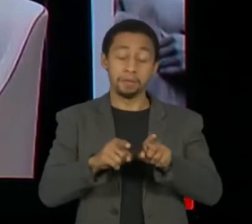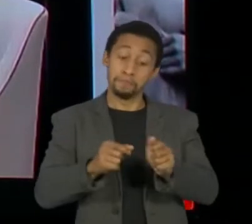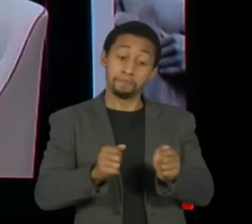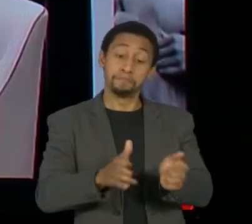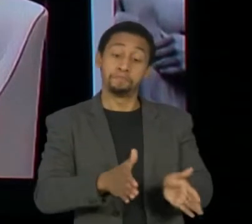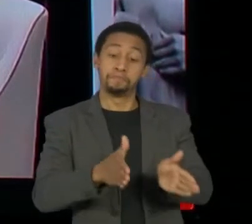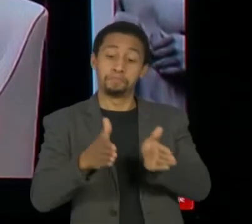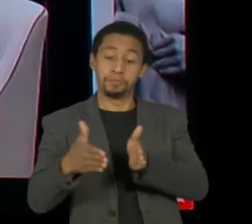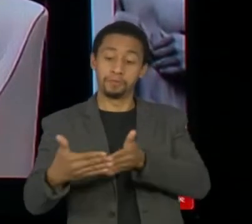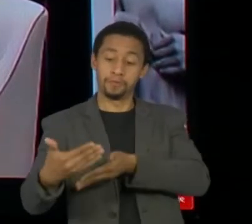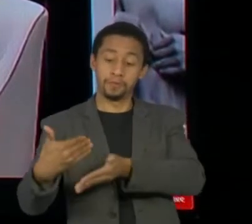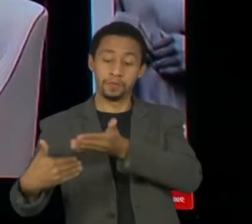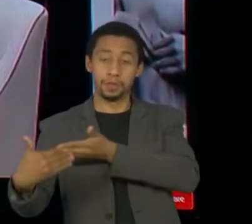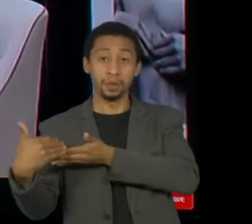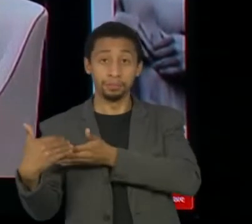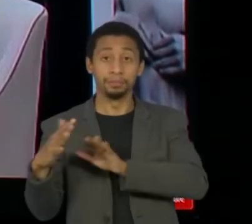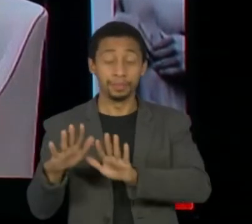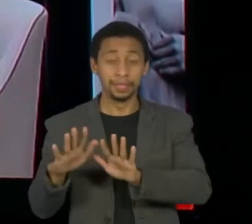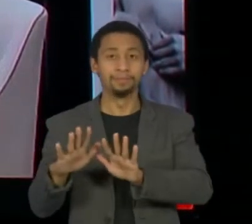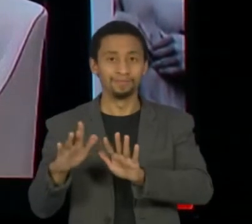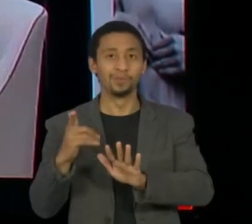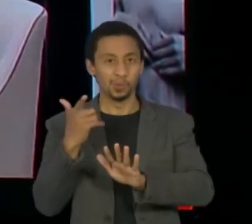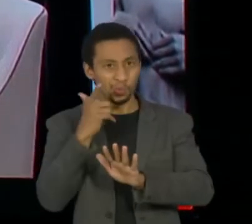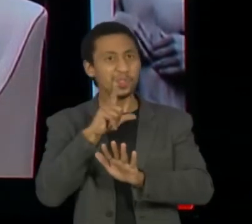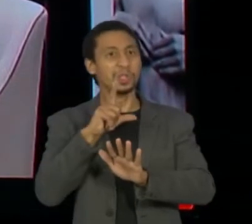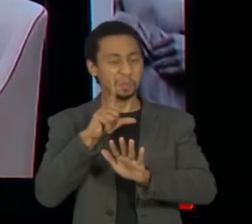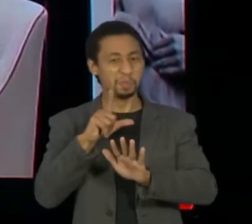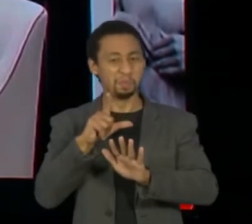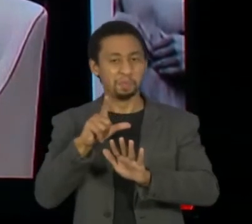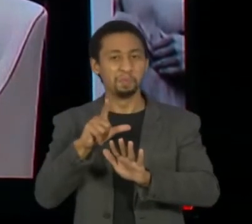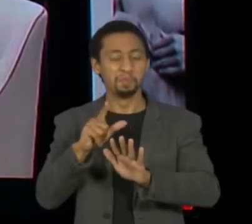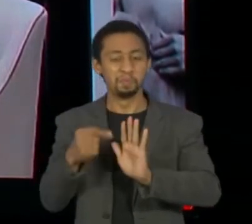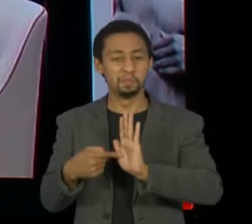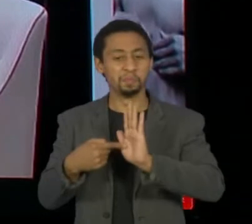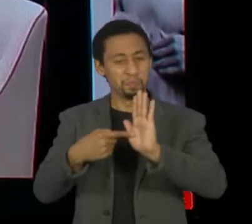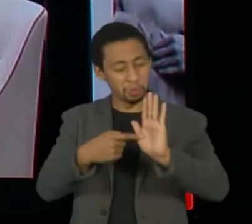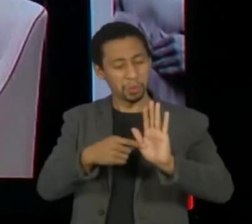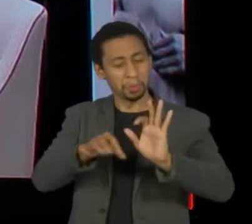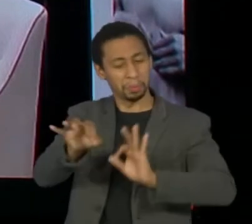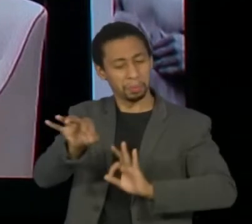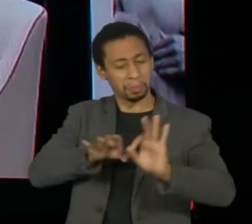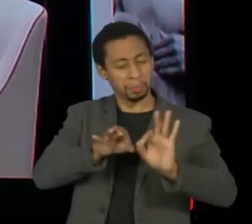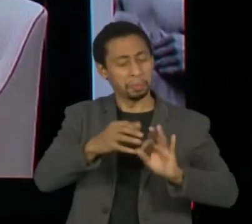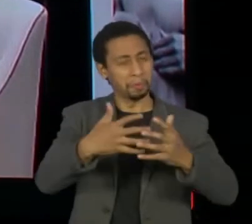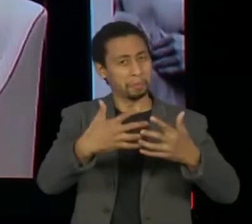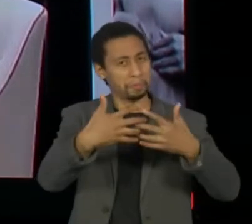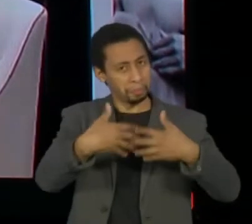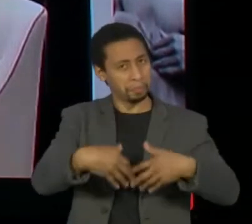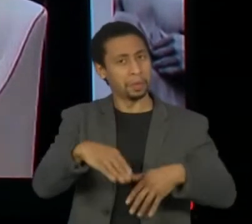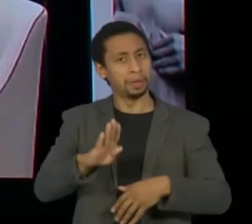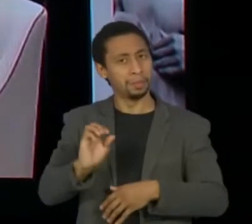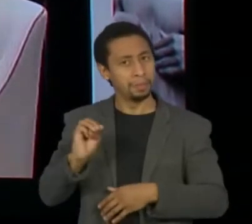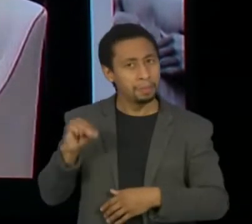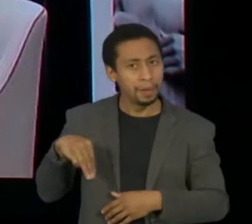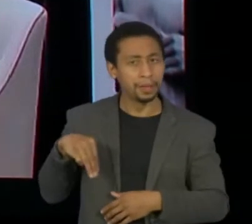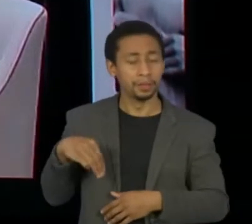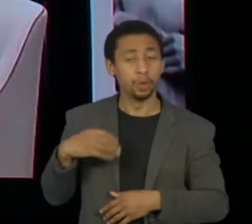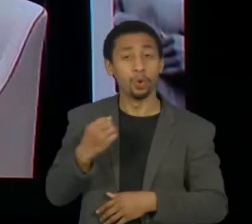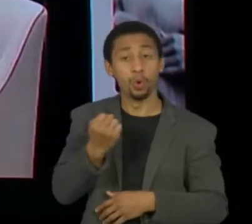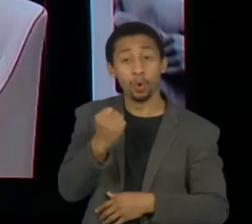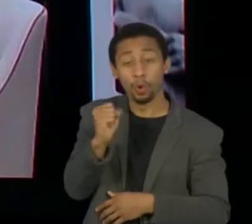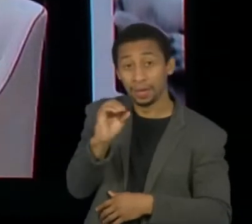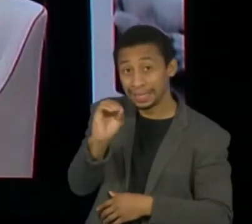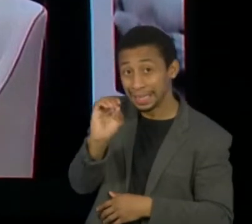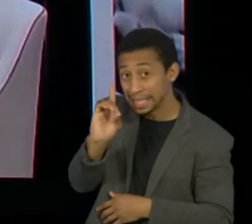Mas um grande sucesso. O Plano São Paulo demonstrou a sua eficiência ao longo desses 80 dias.